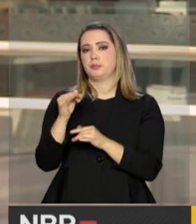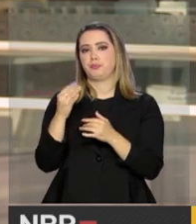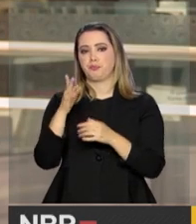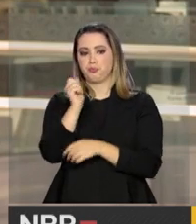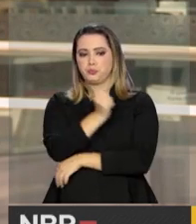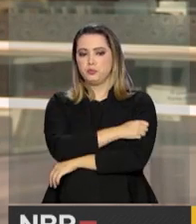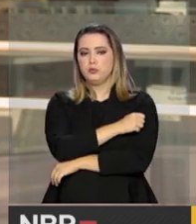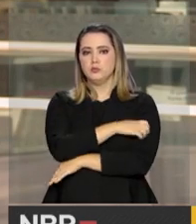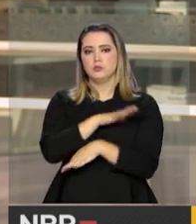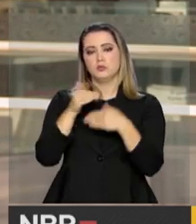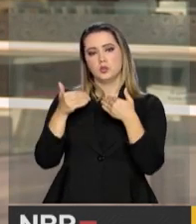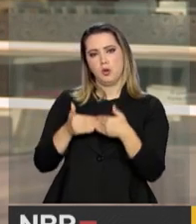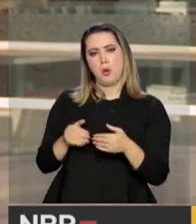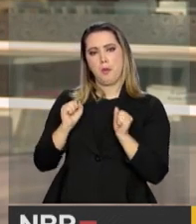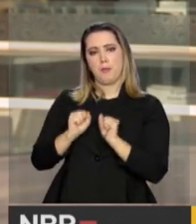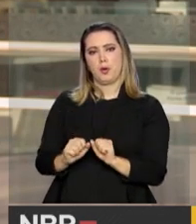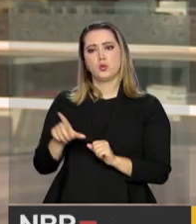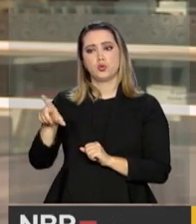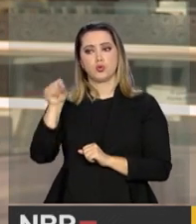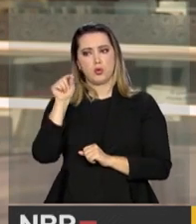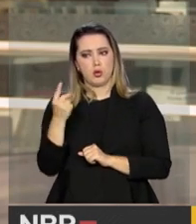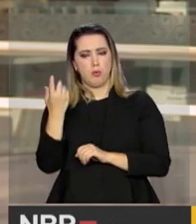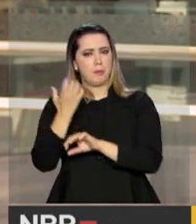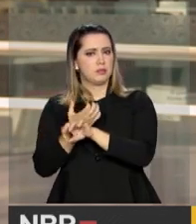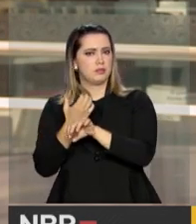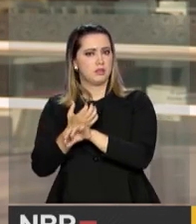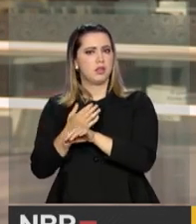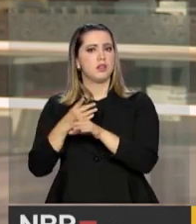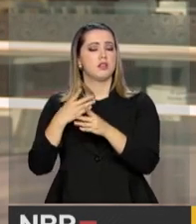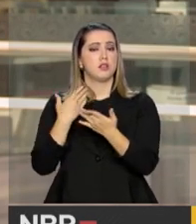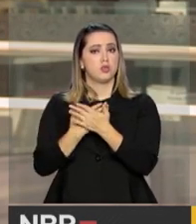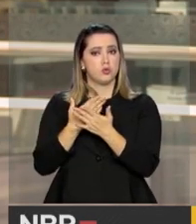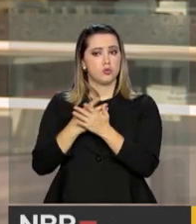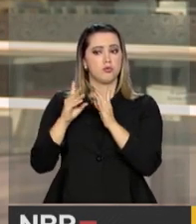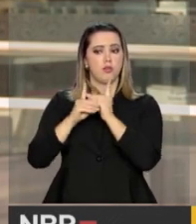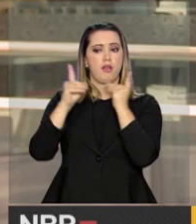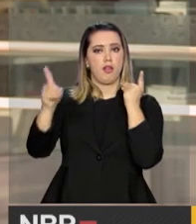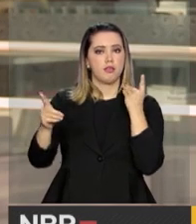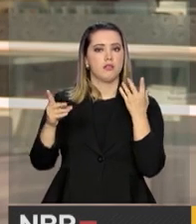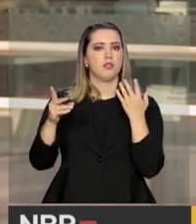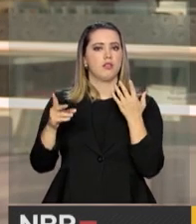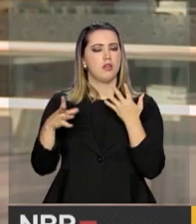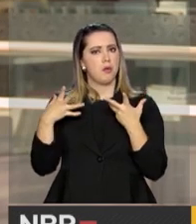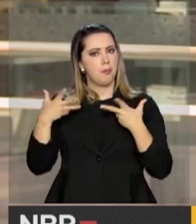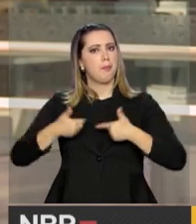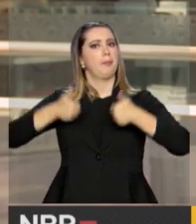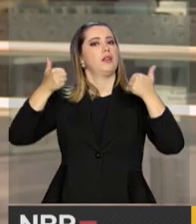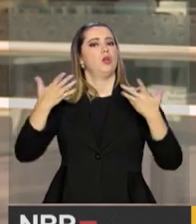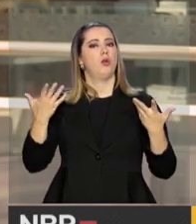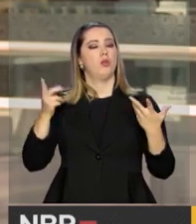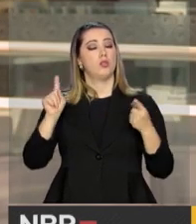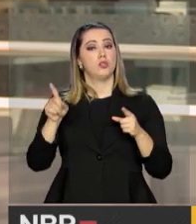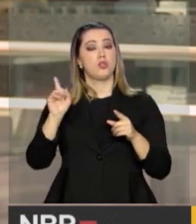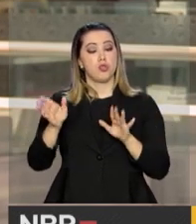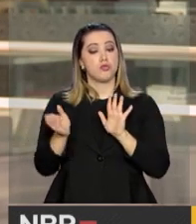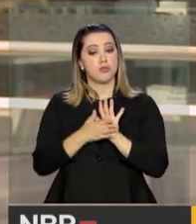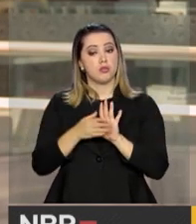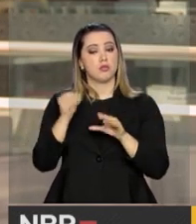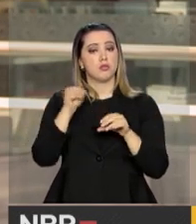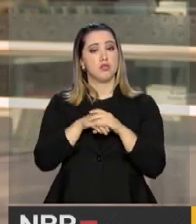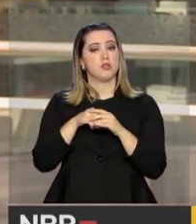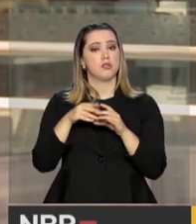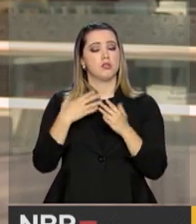do presencial, ele pode estudar a distância e com um grande aproveitamento. Isso, inclusive, já é previsto